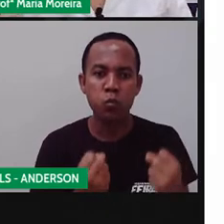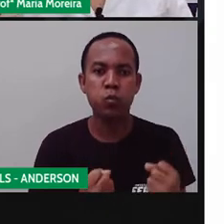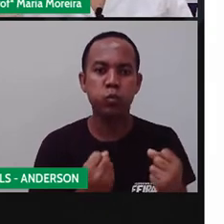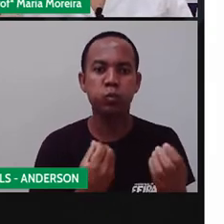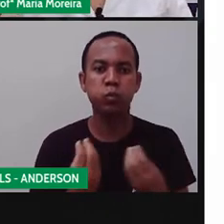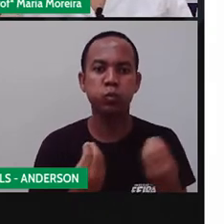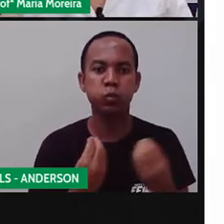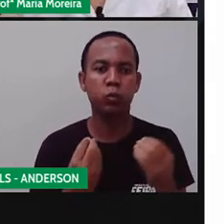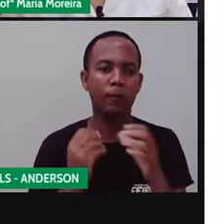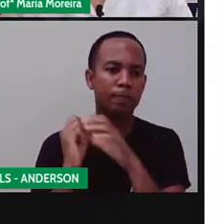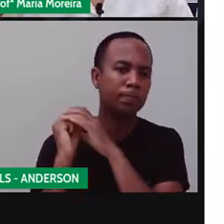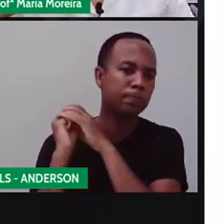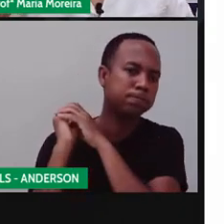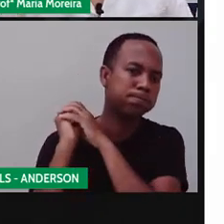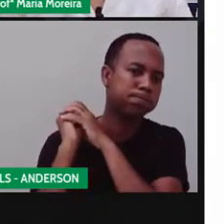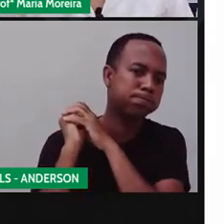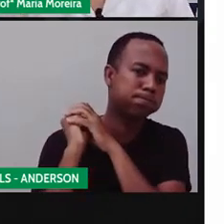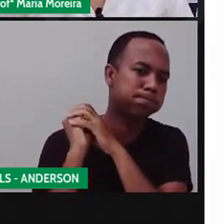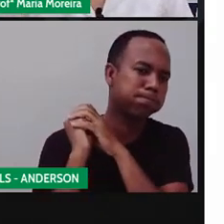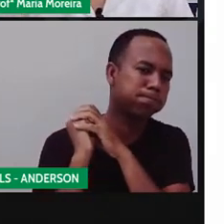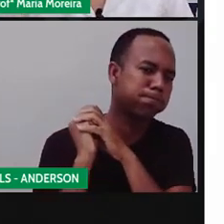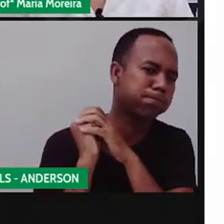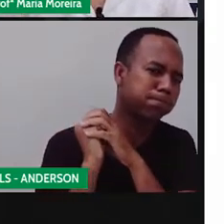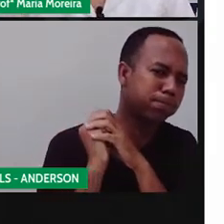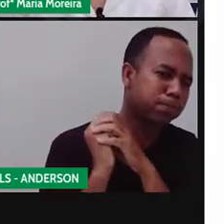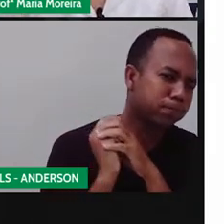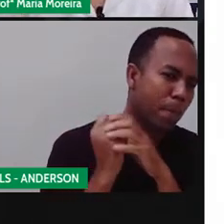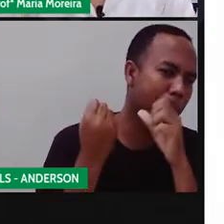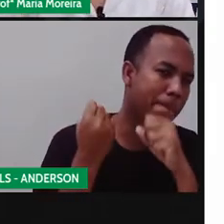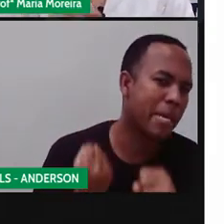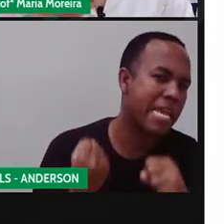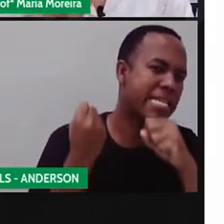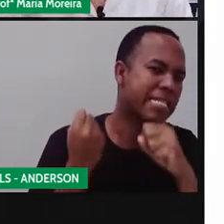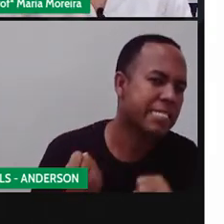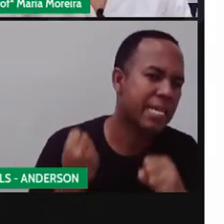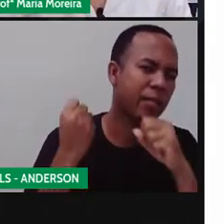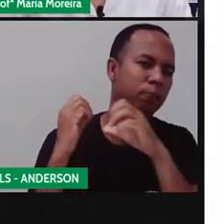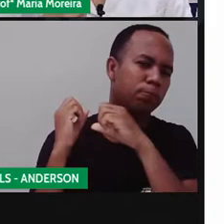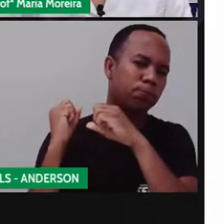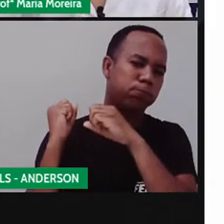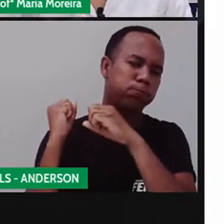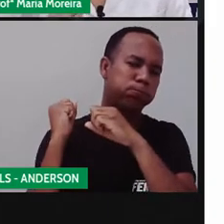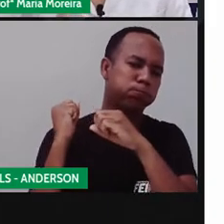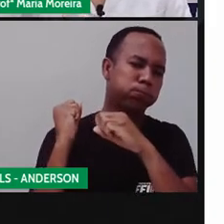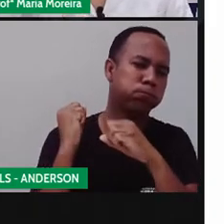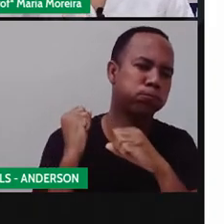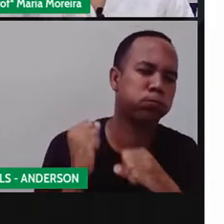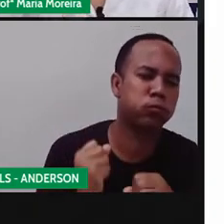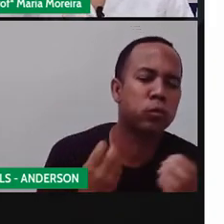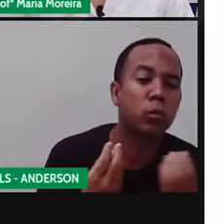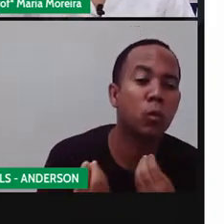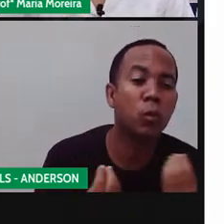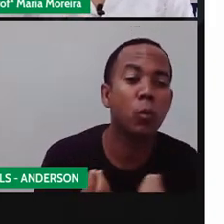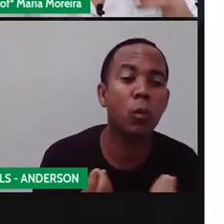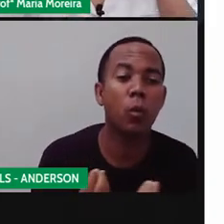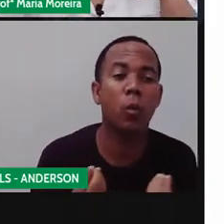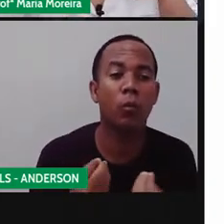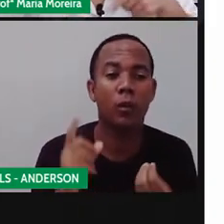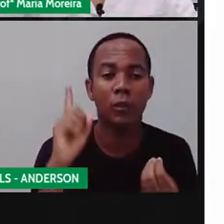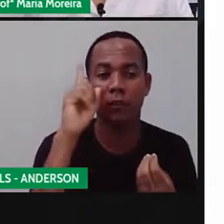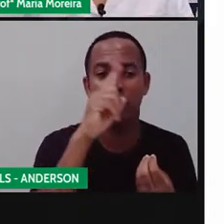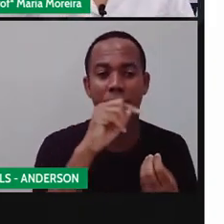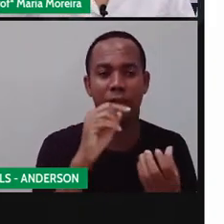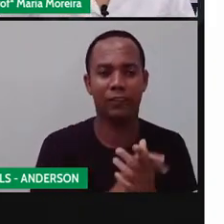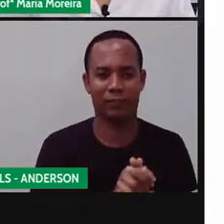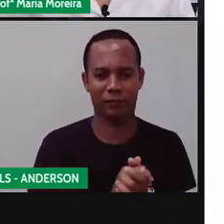e formavam as pirâmides. Vocês conseguem imaginar como é que eles carregavam tudo isso? Eu estou gostando